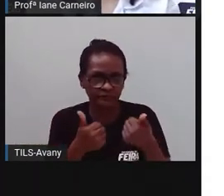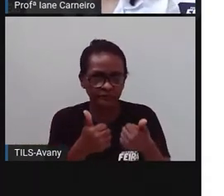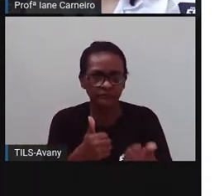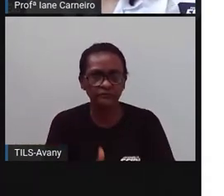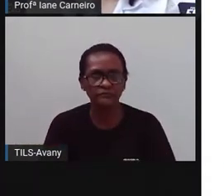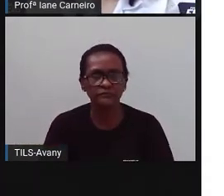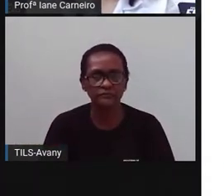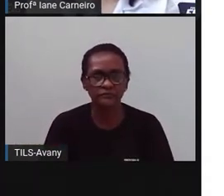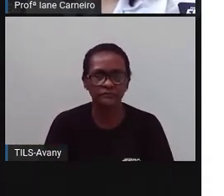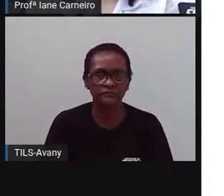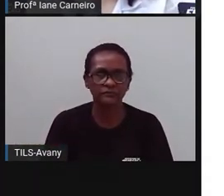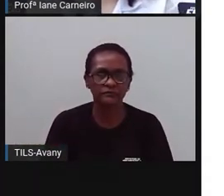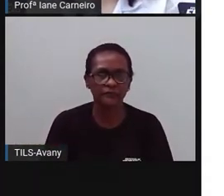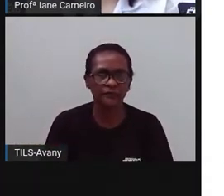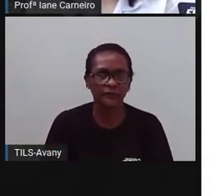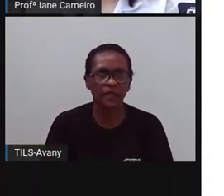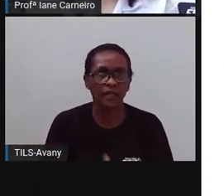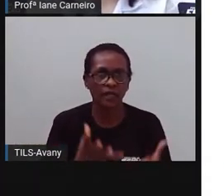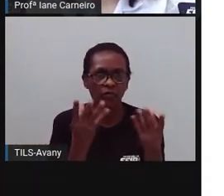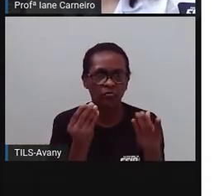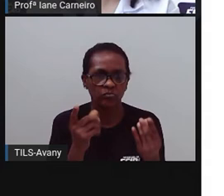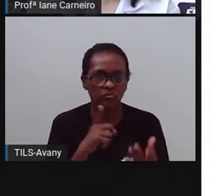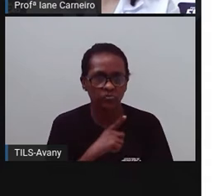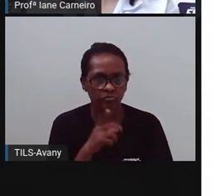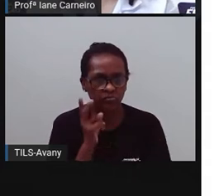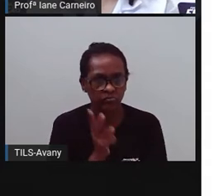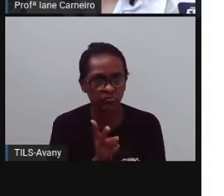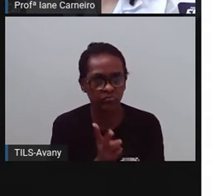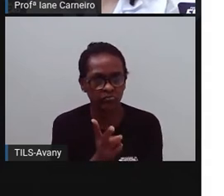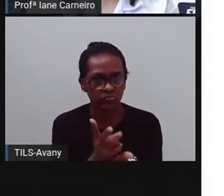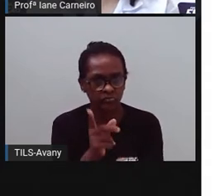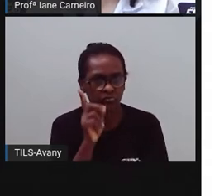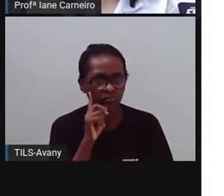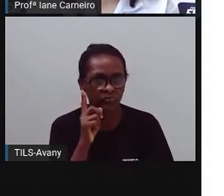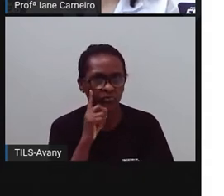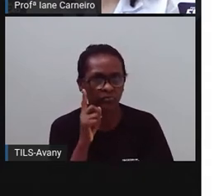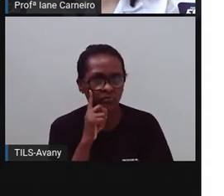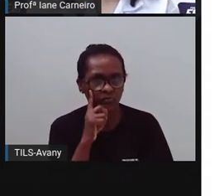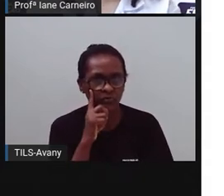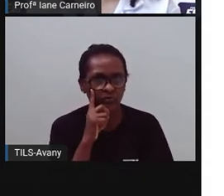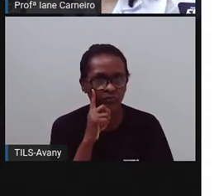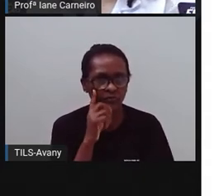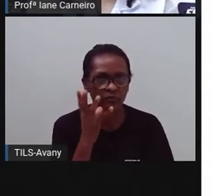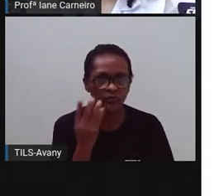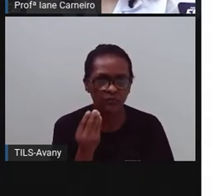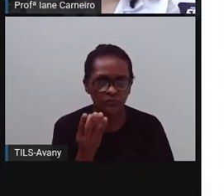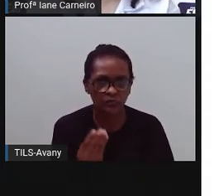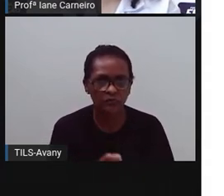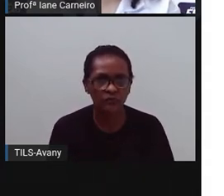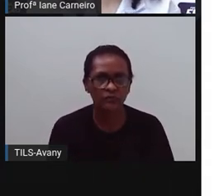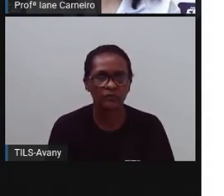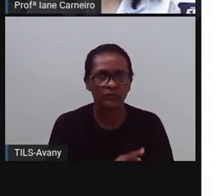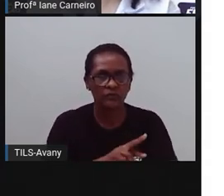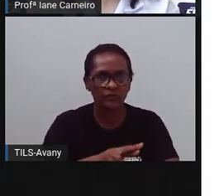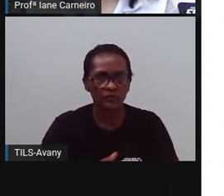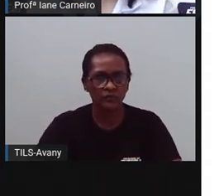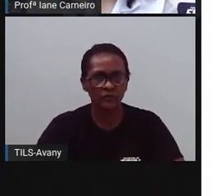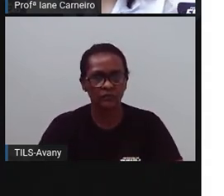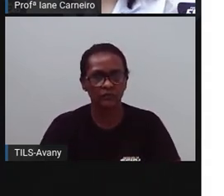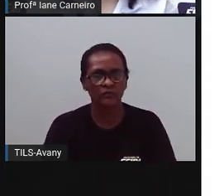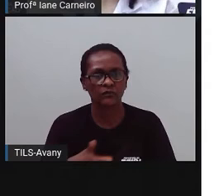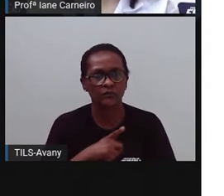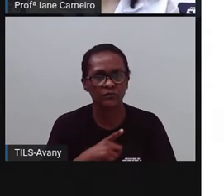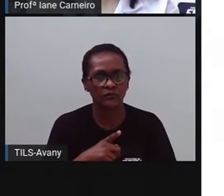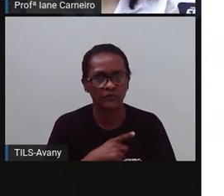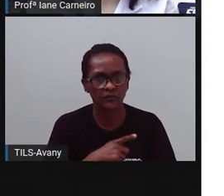mais alguns bairros de Feira de Santana, né? Tem o Alcalipto, Jomafa, Jussara, Jardim